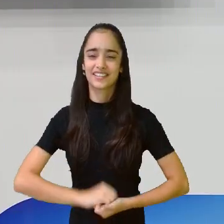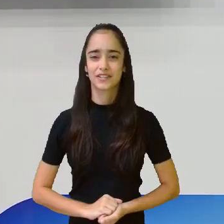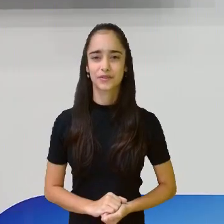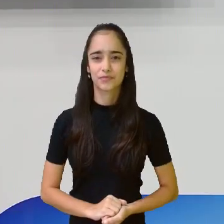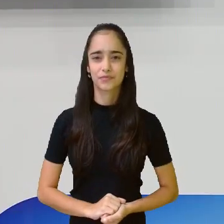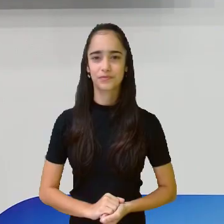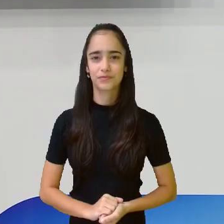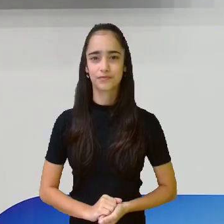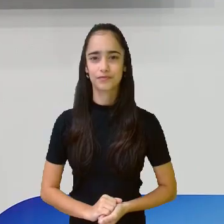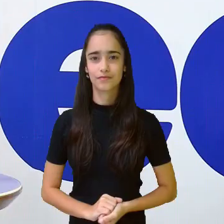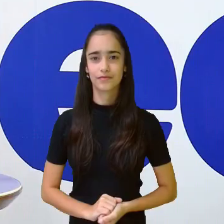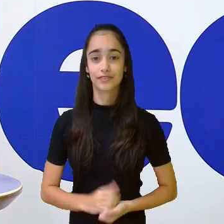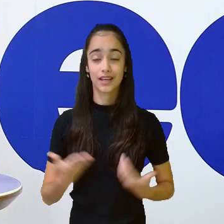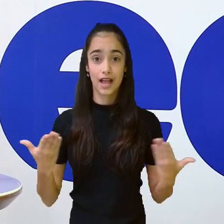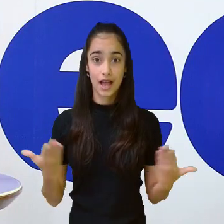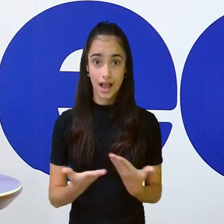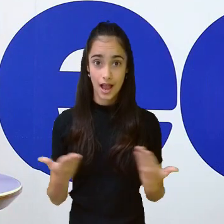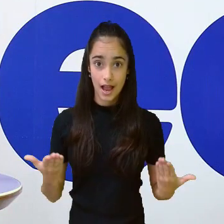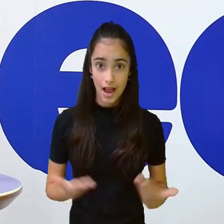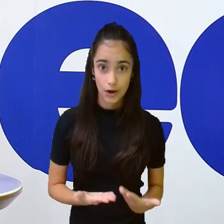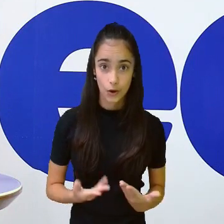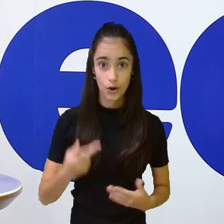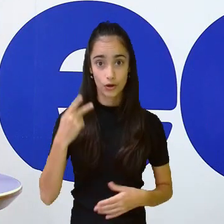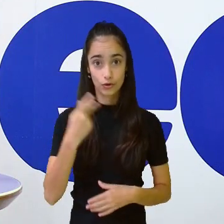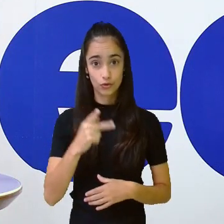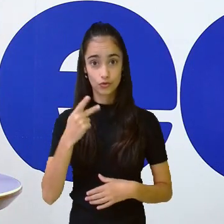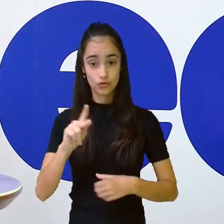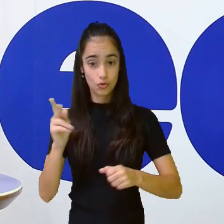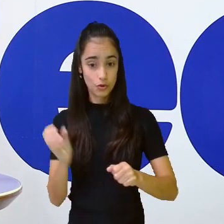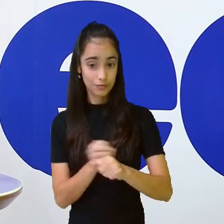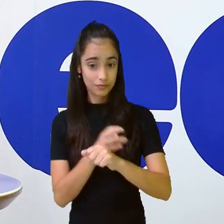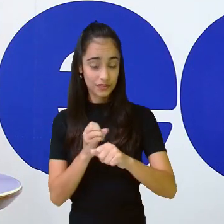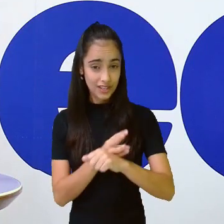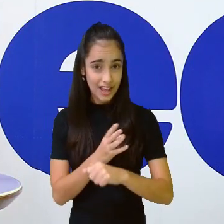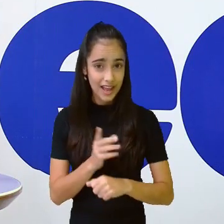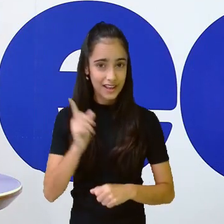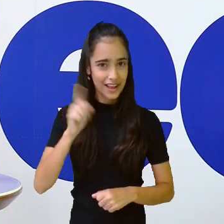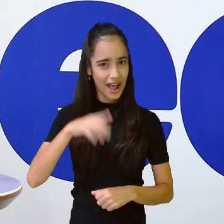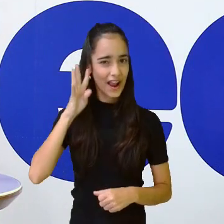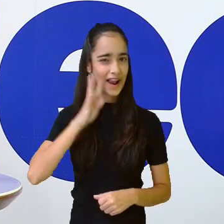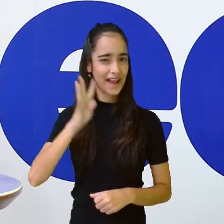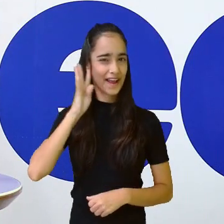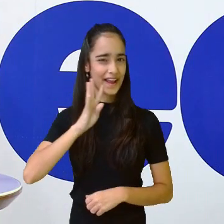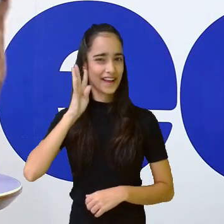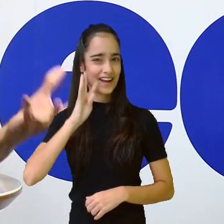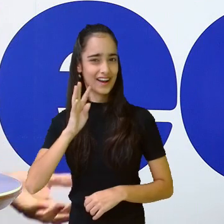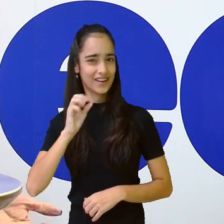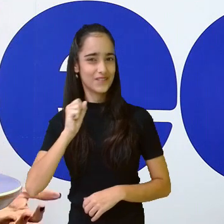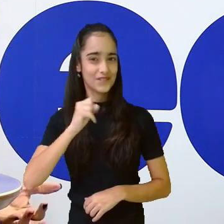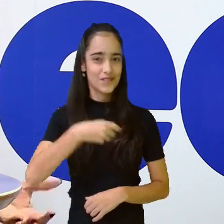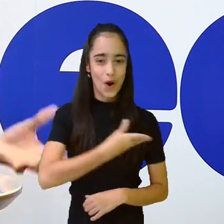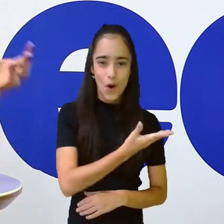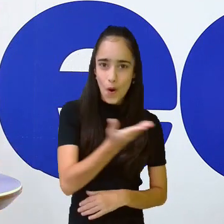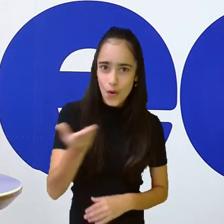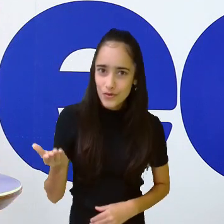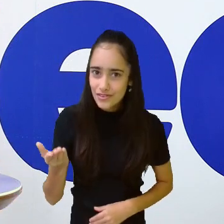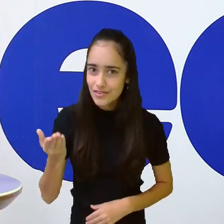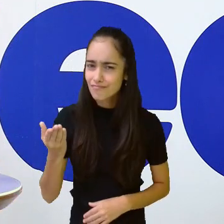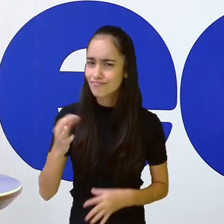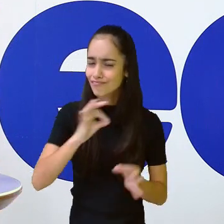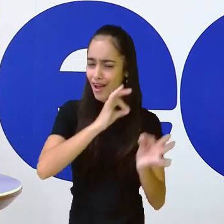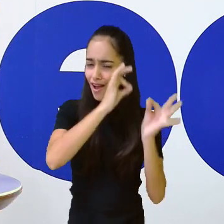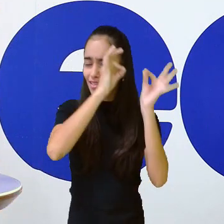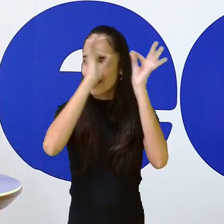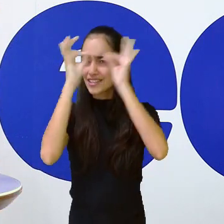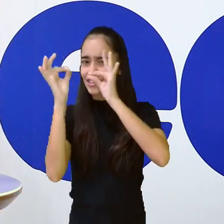os estudantes, oi! Agora, sua sugestão foi muito legal, né? E aí, quem sabe vocês aí que estão nos assistindo, montar